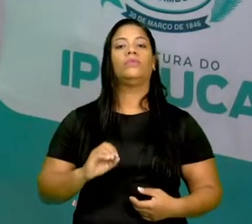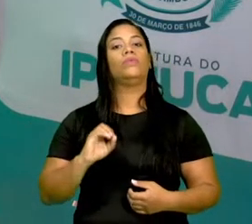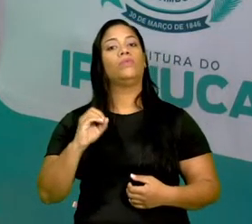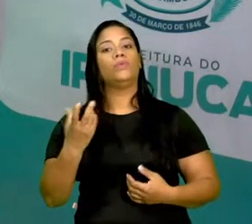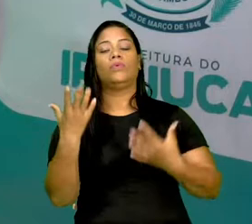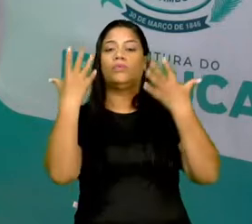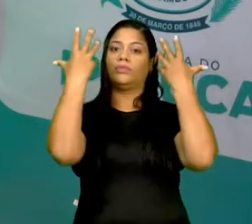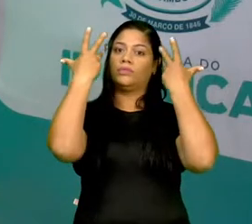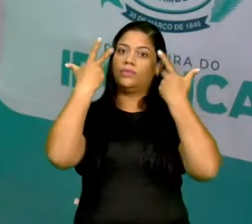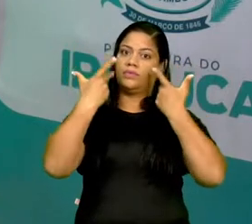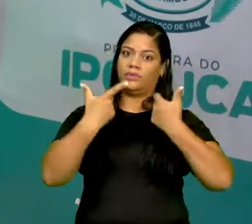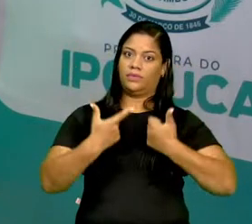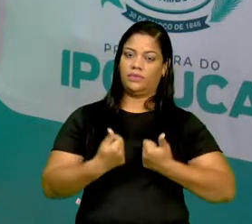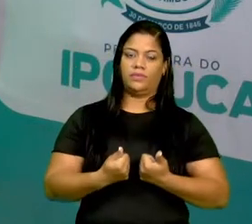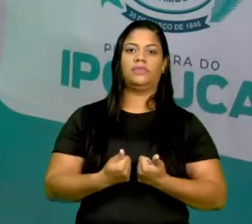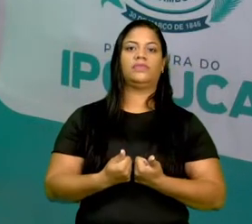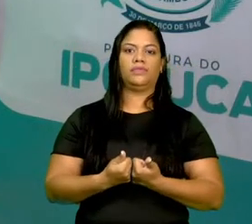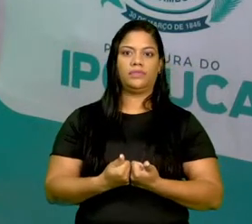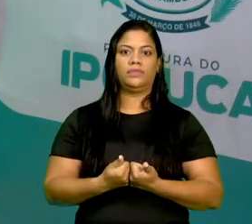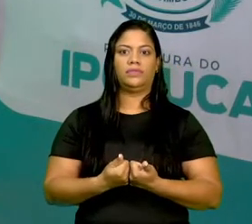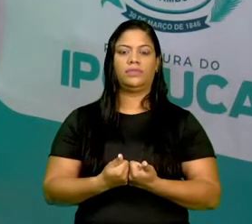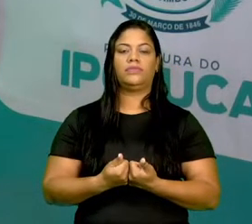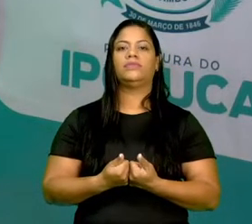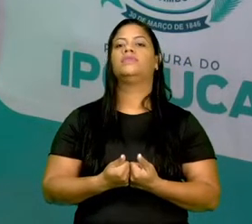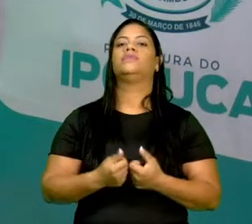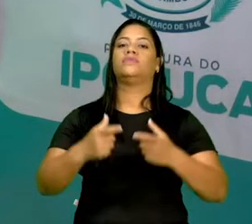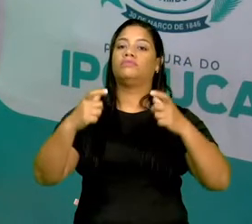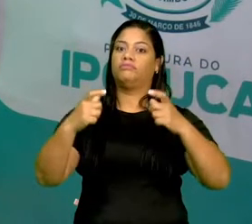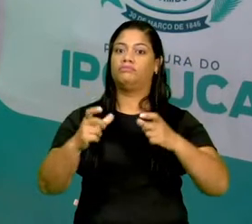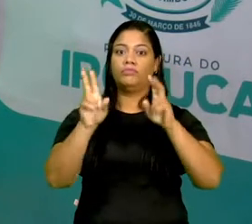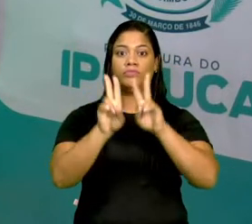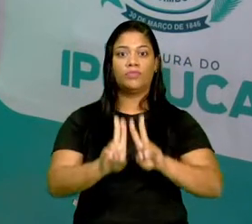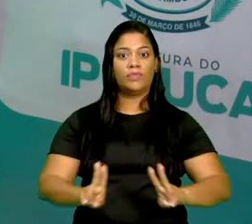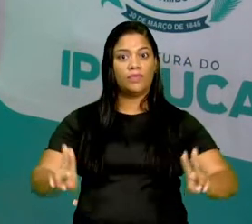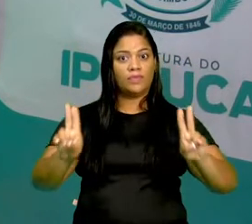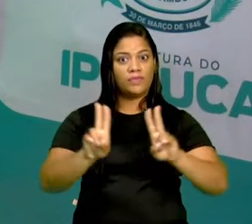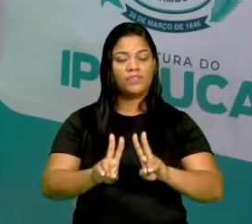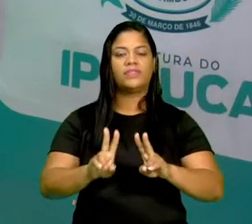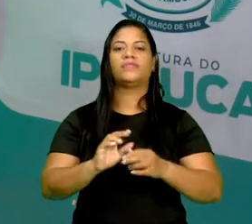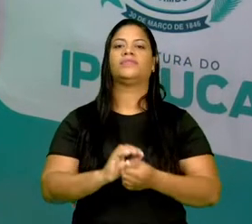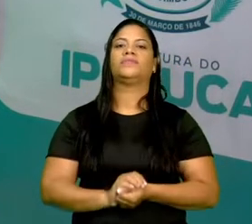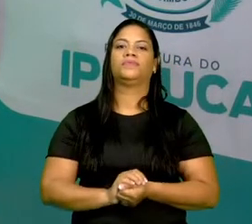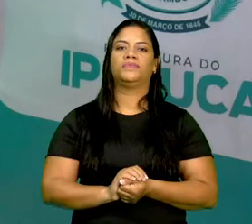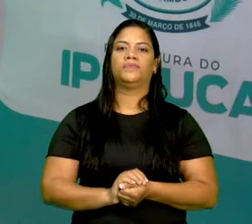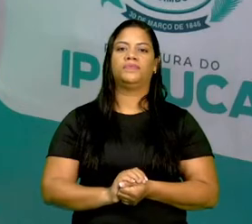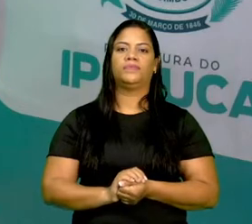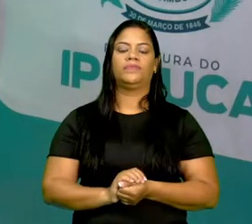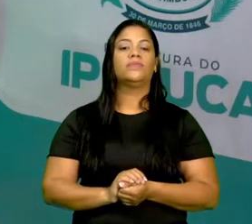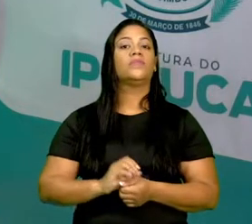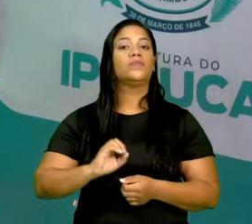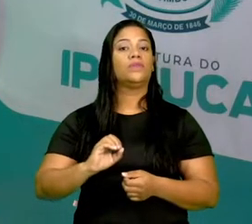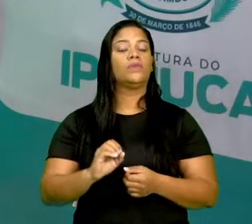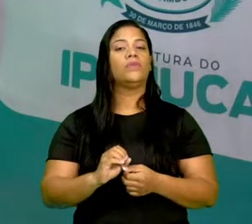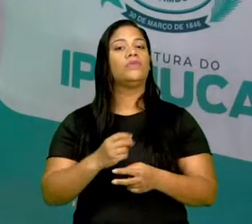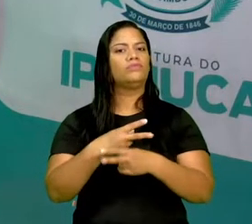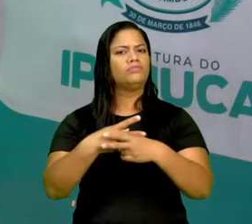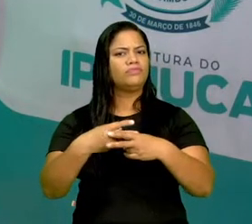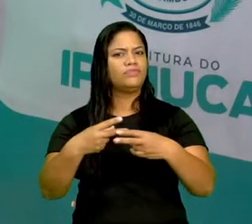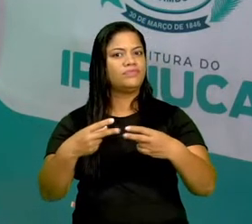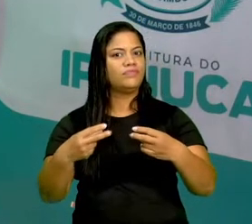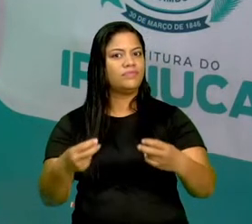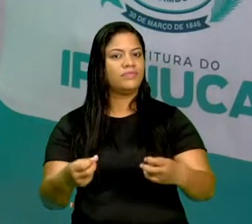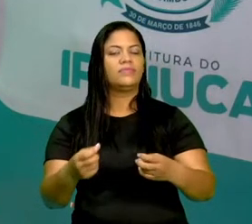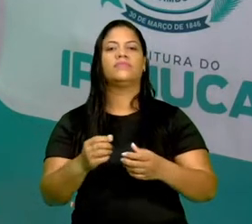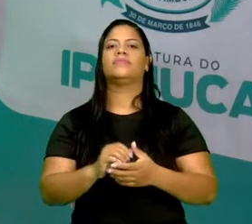animais existentes no ambiente. Gente, os elementos ou recursos naturais